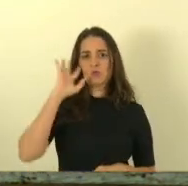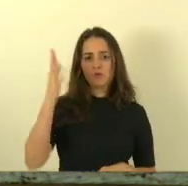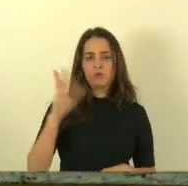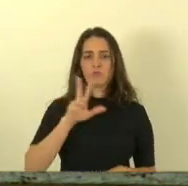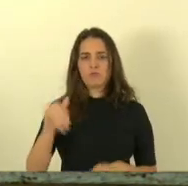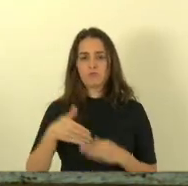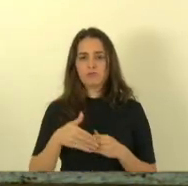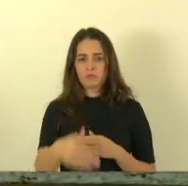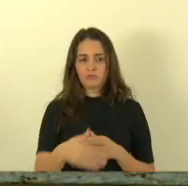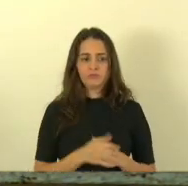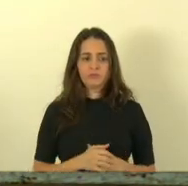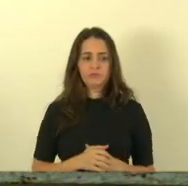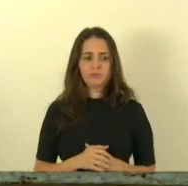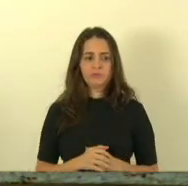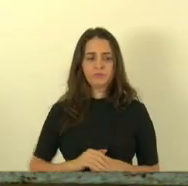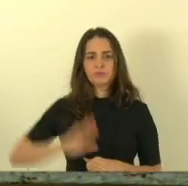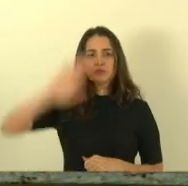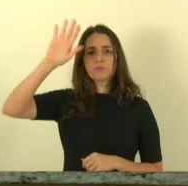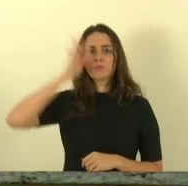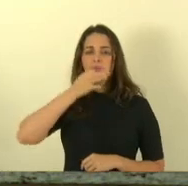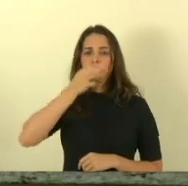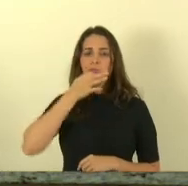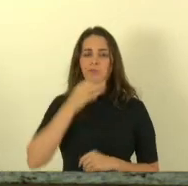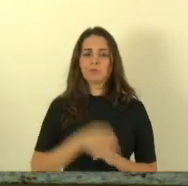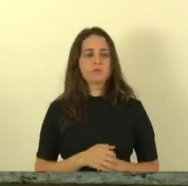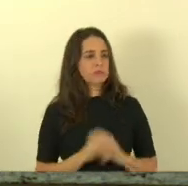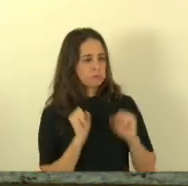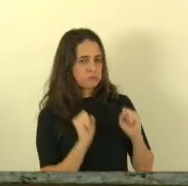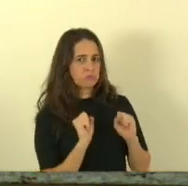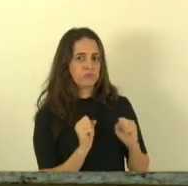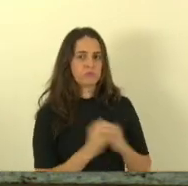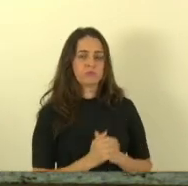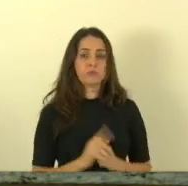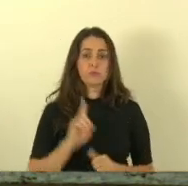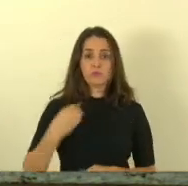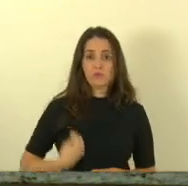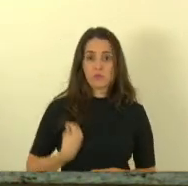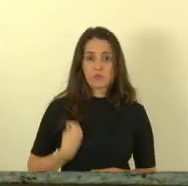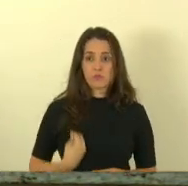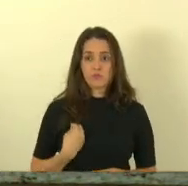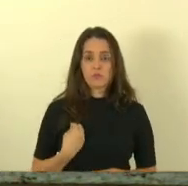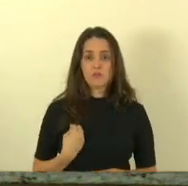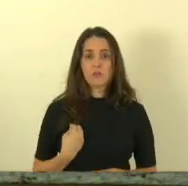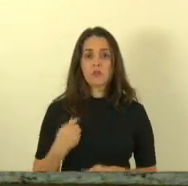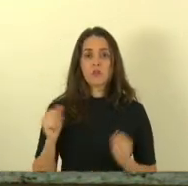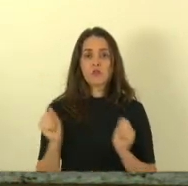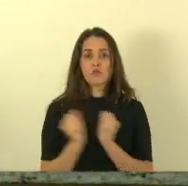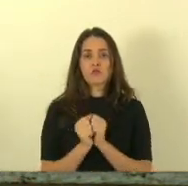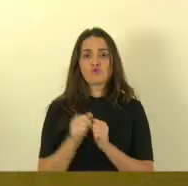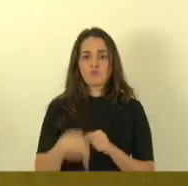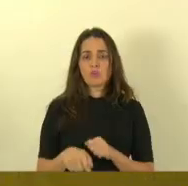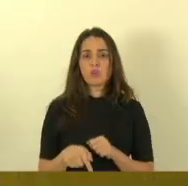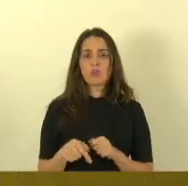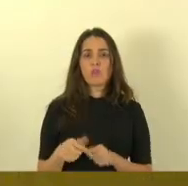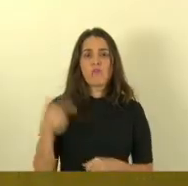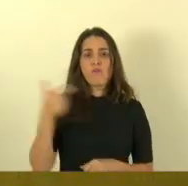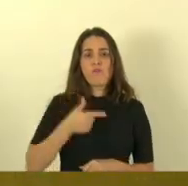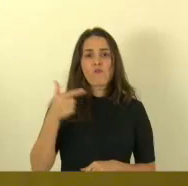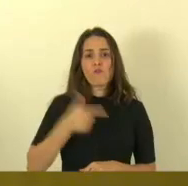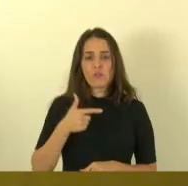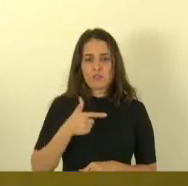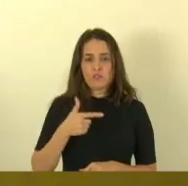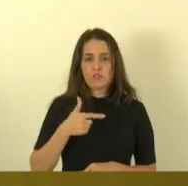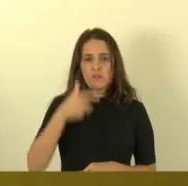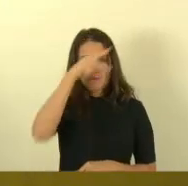Estado do Espírito Santo. Pois não, deputado? Presidente, pela ordem, só registrando aqui a presença nessa data, acompanhando os nossos trabalhos, do vice-prefeito de